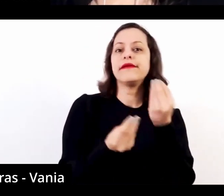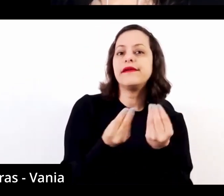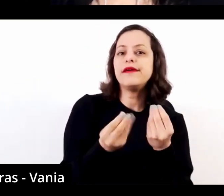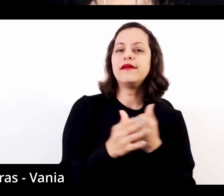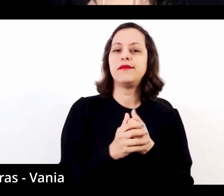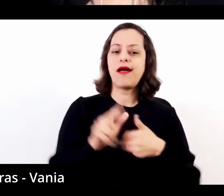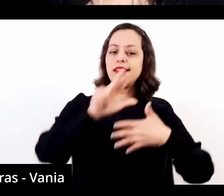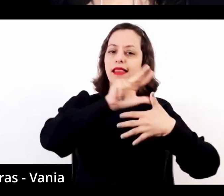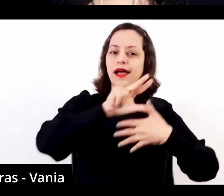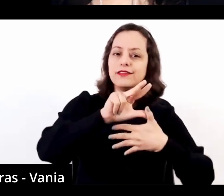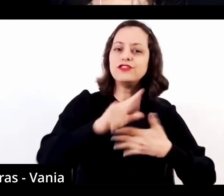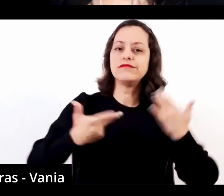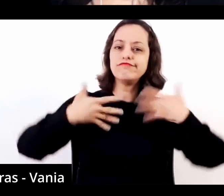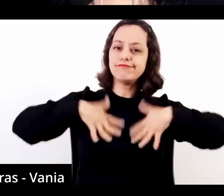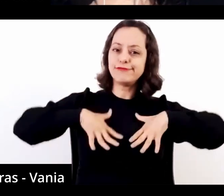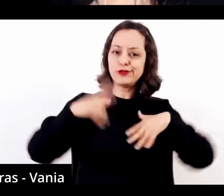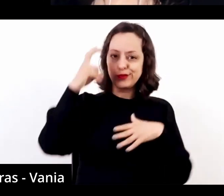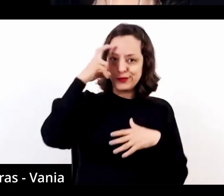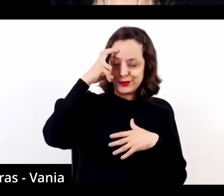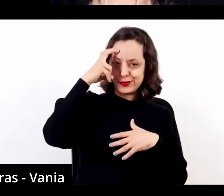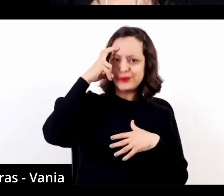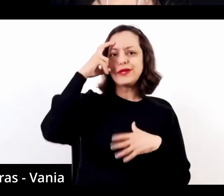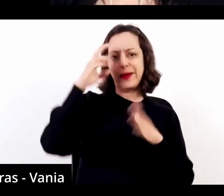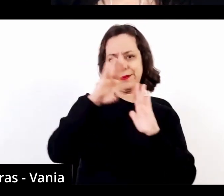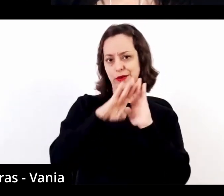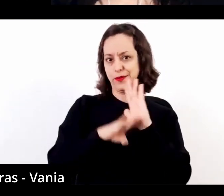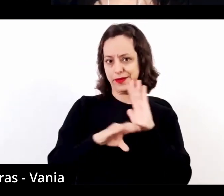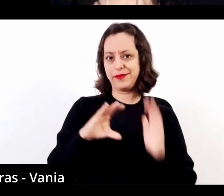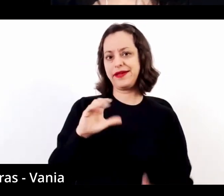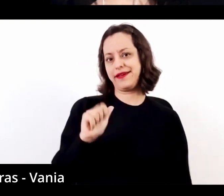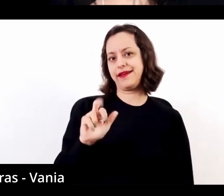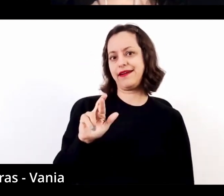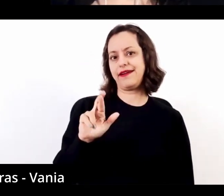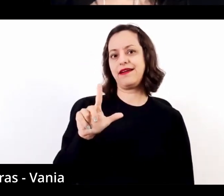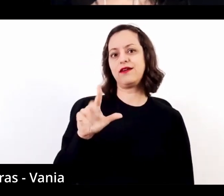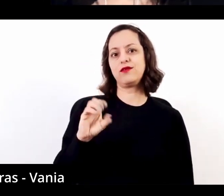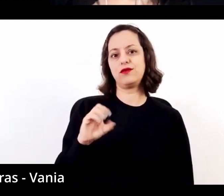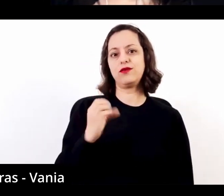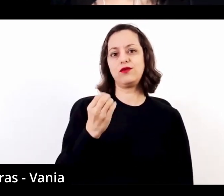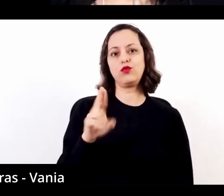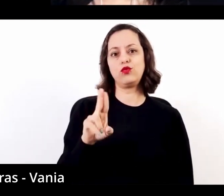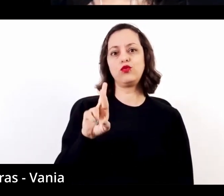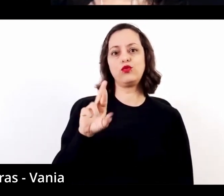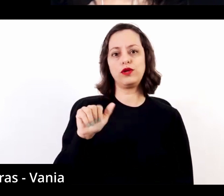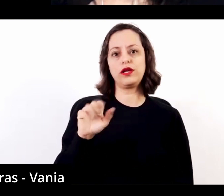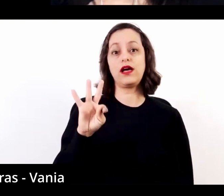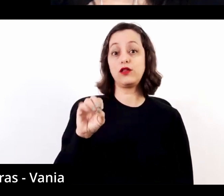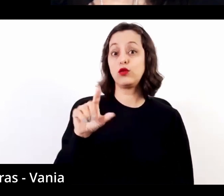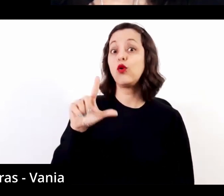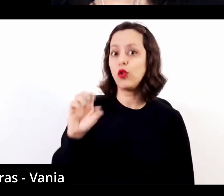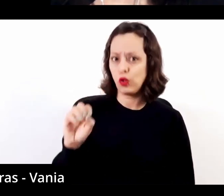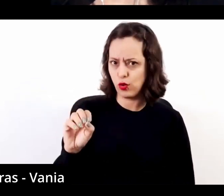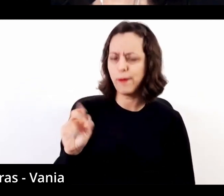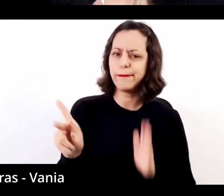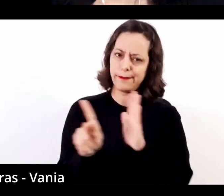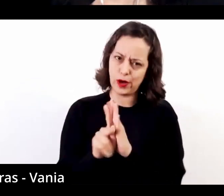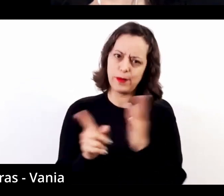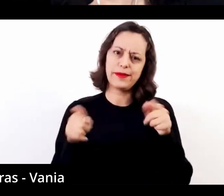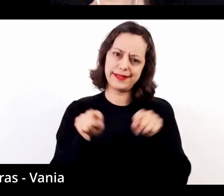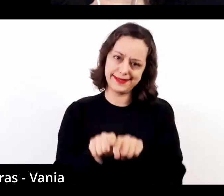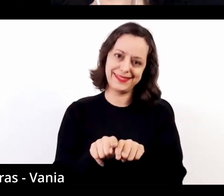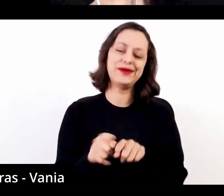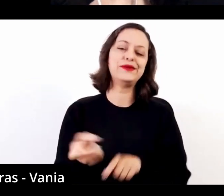ênfase latina no programa que o Carlo Curatolo selecionou para as apresentações pela cultura